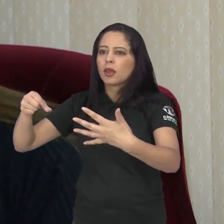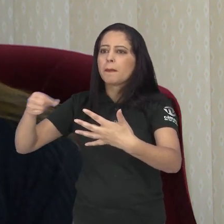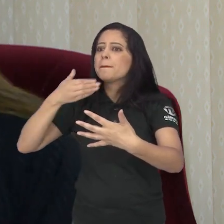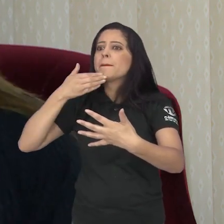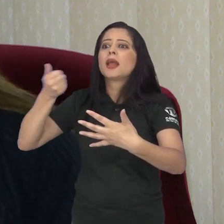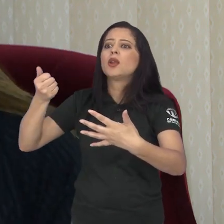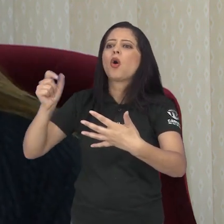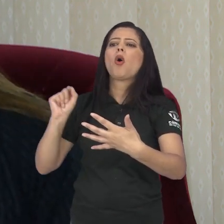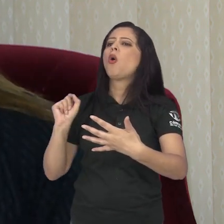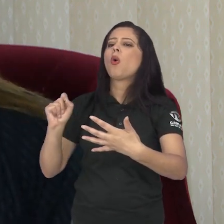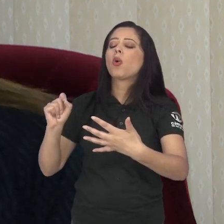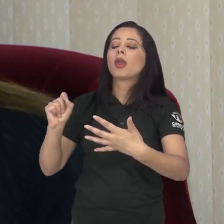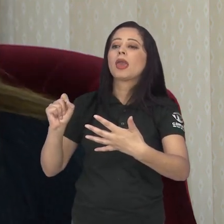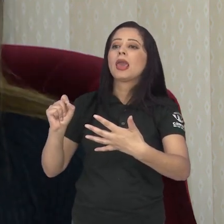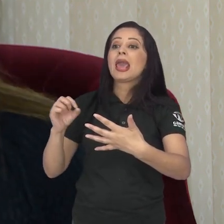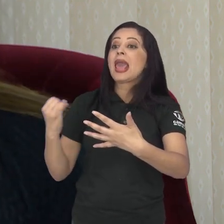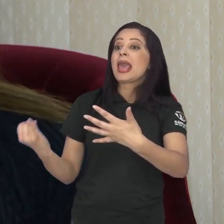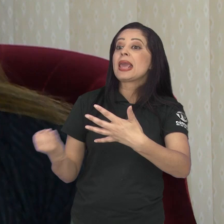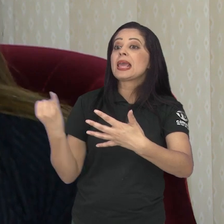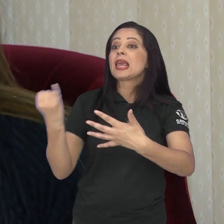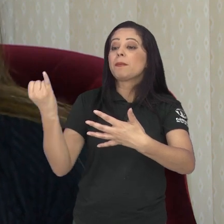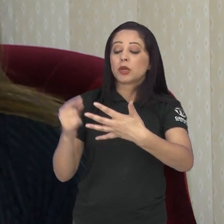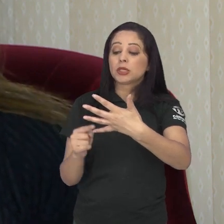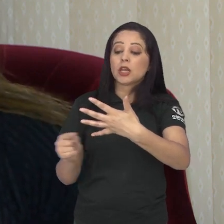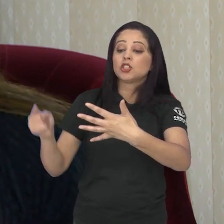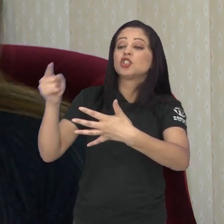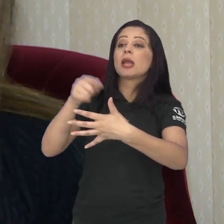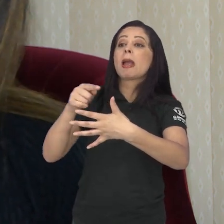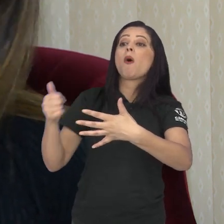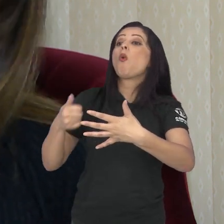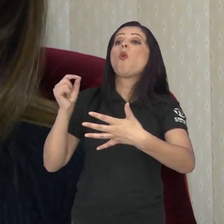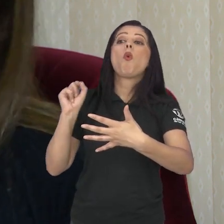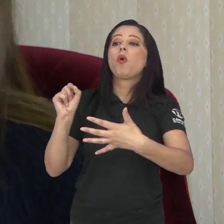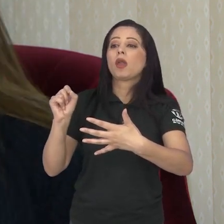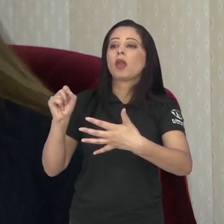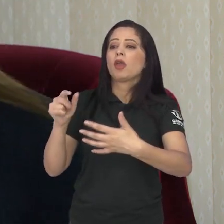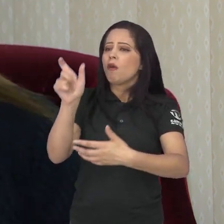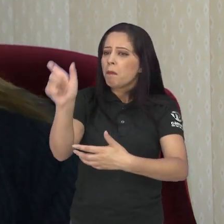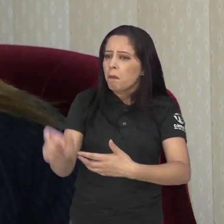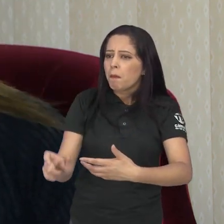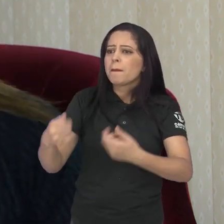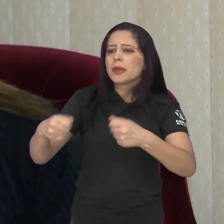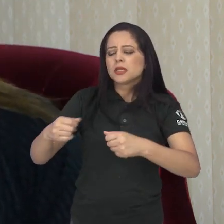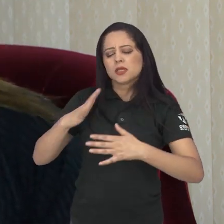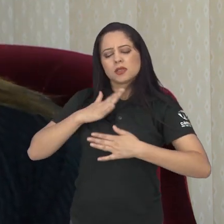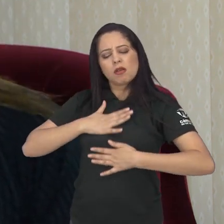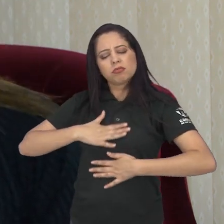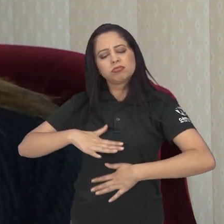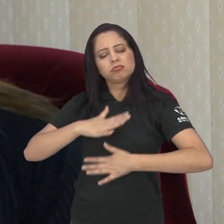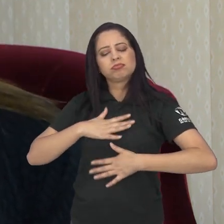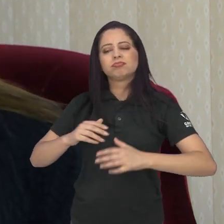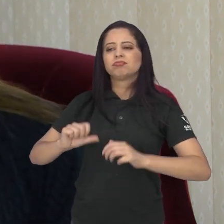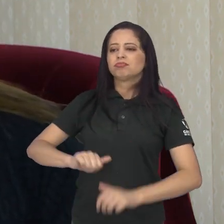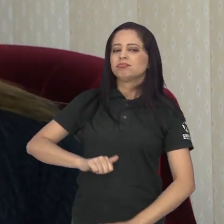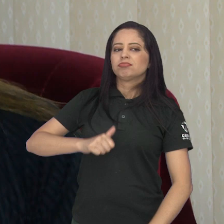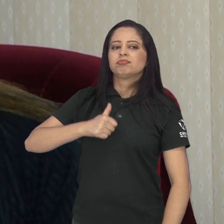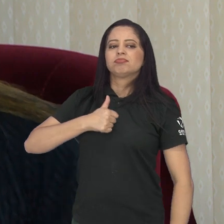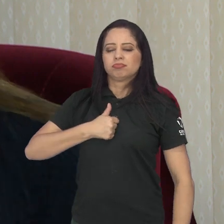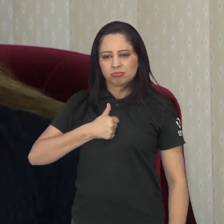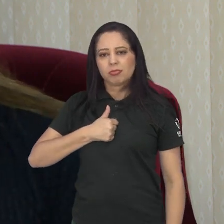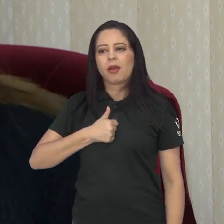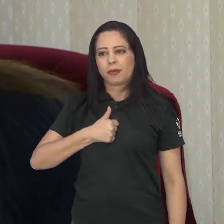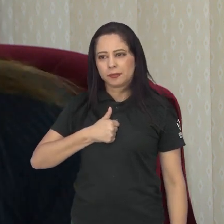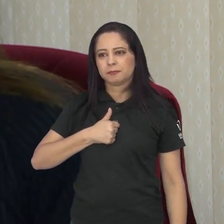sua vida melhore, para que a sua sensação de bem-estar melhore? É, acho